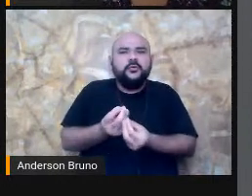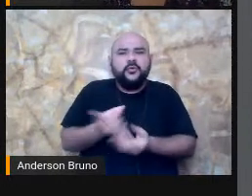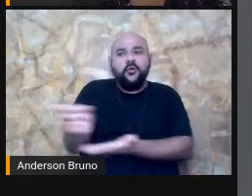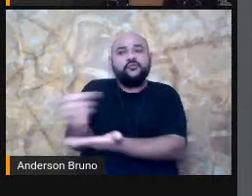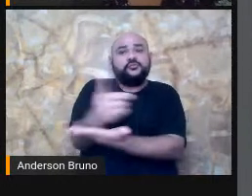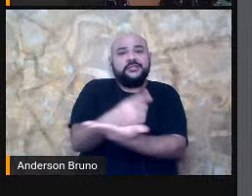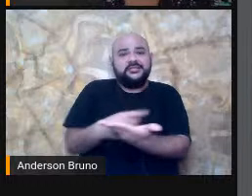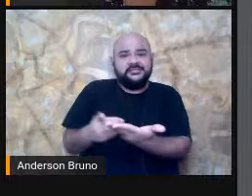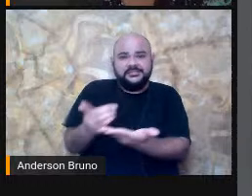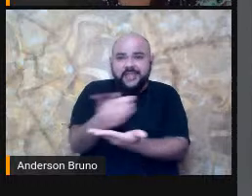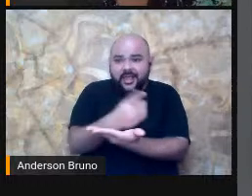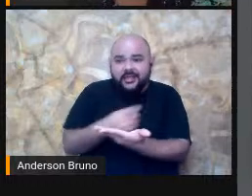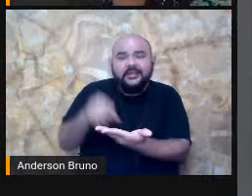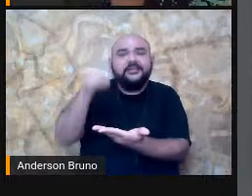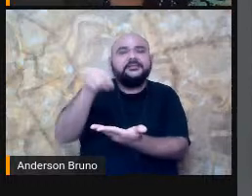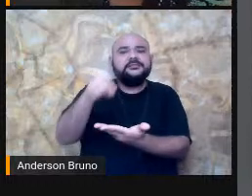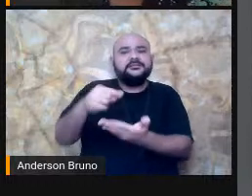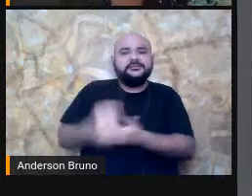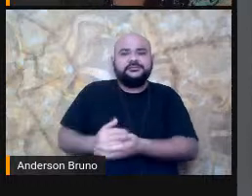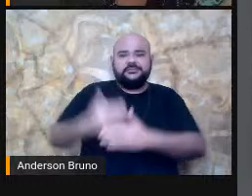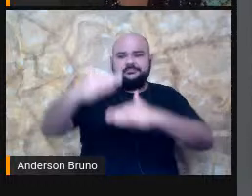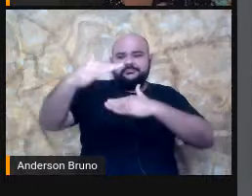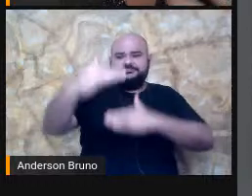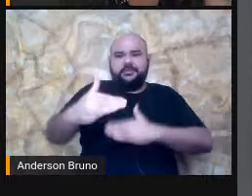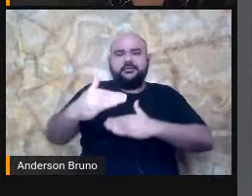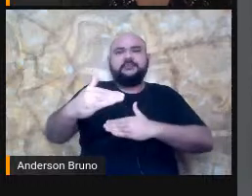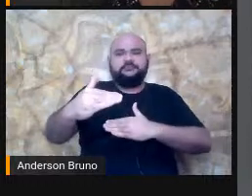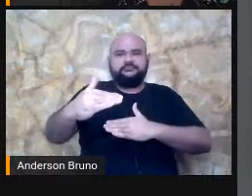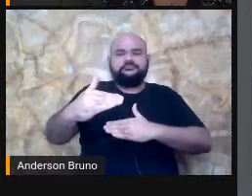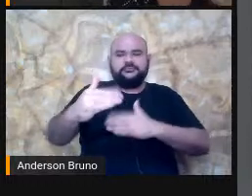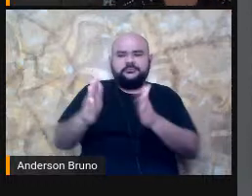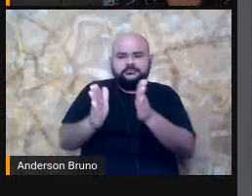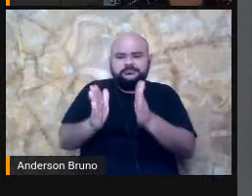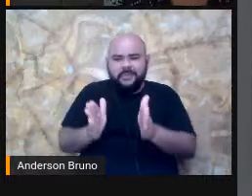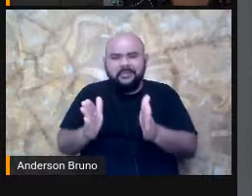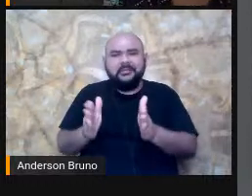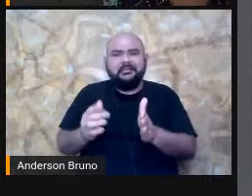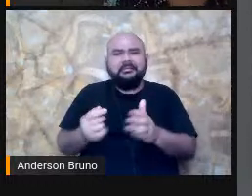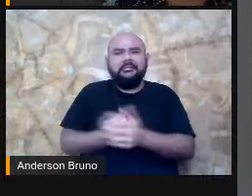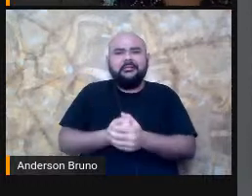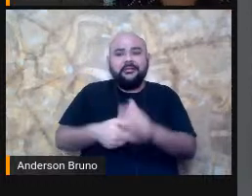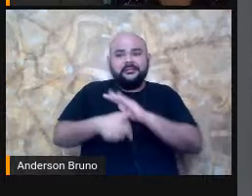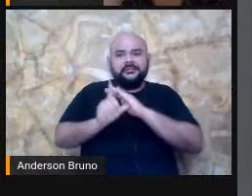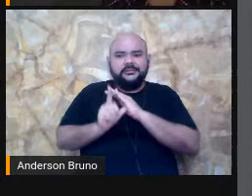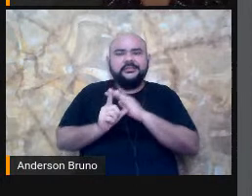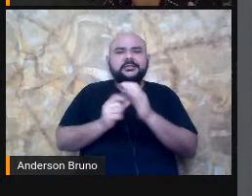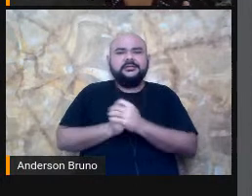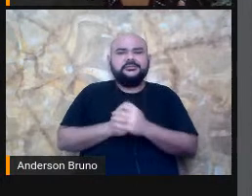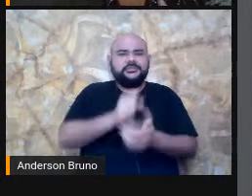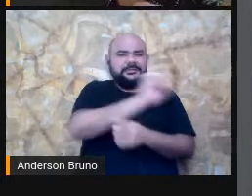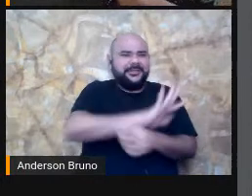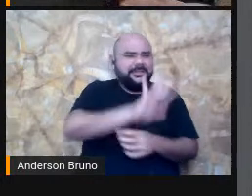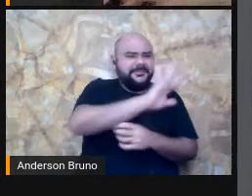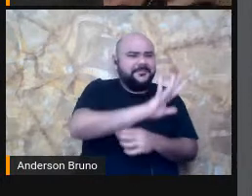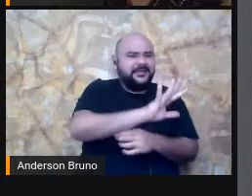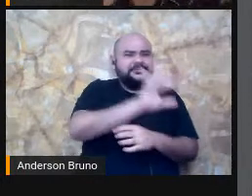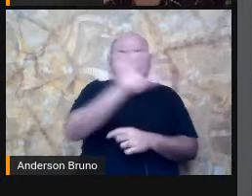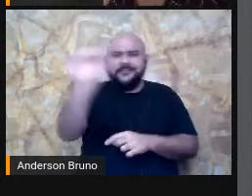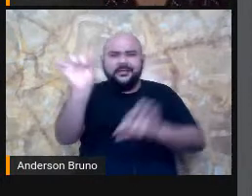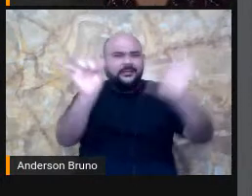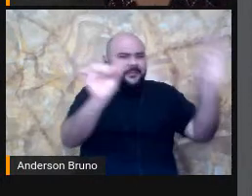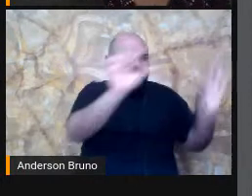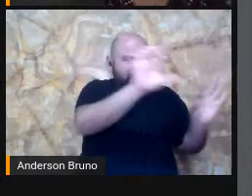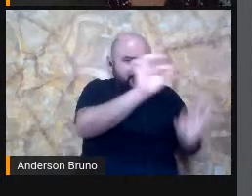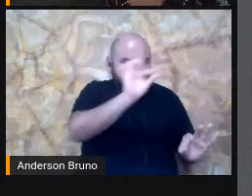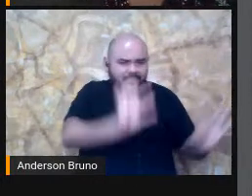Daí Eu vou Trabalhar Com esses Pictogramas Antes De uma maneira Solta Para depois Está